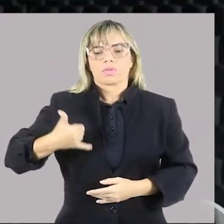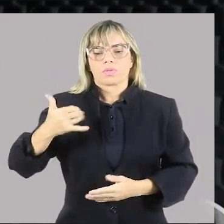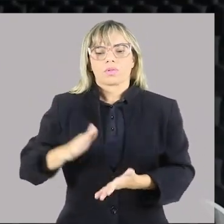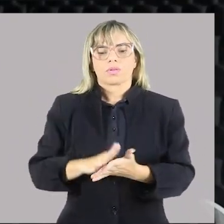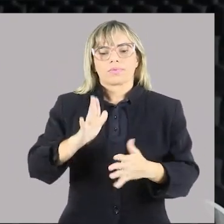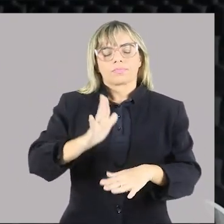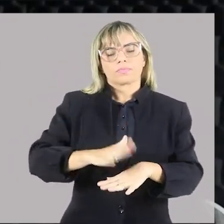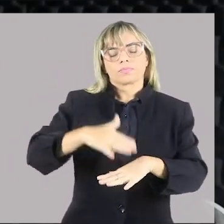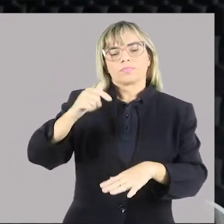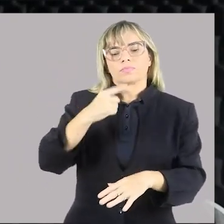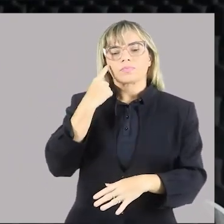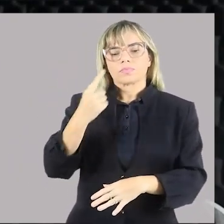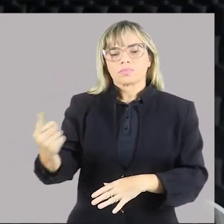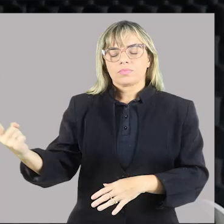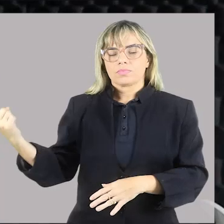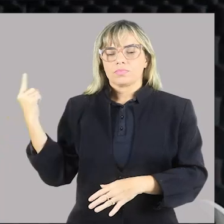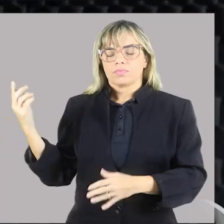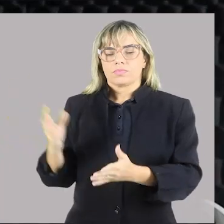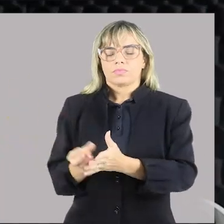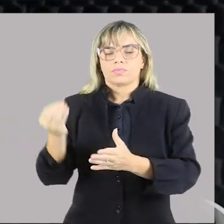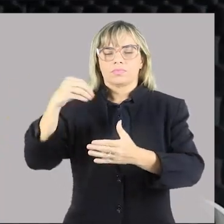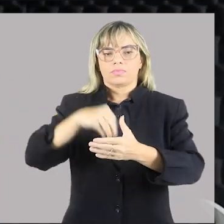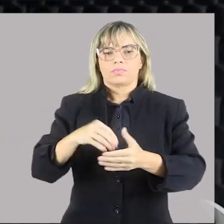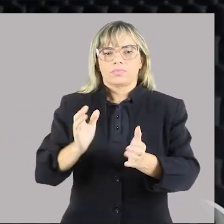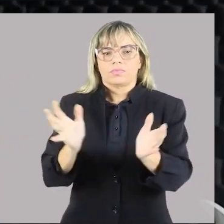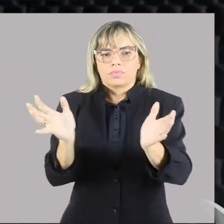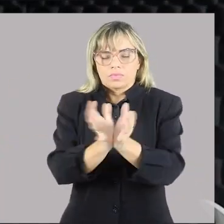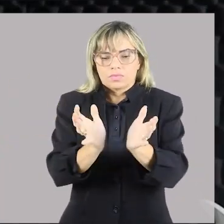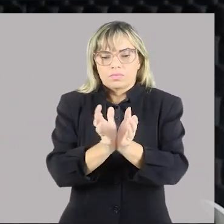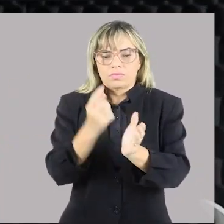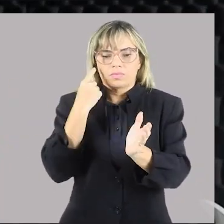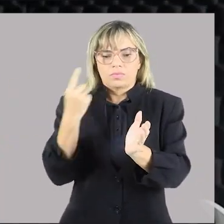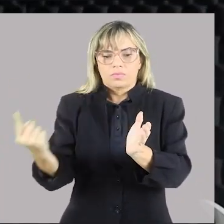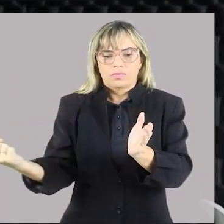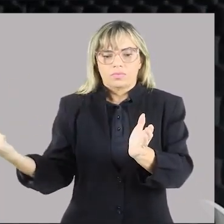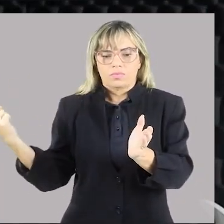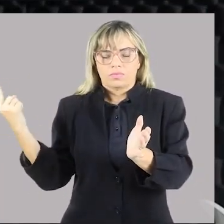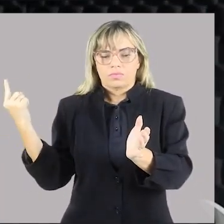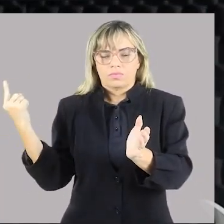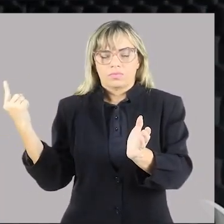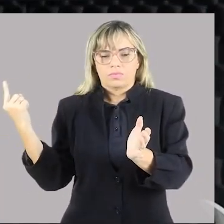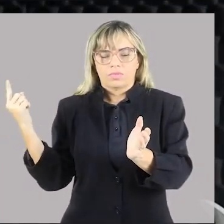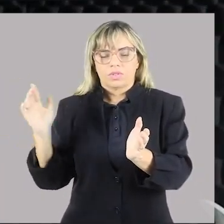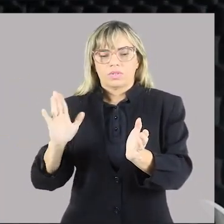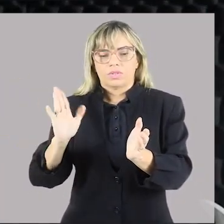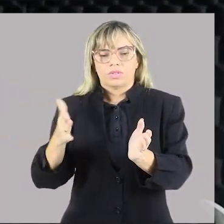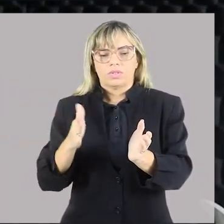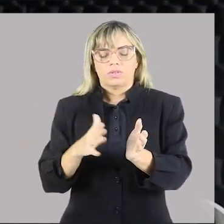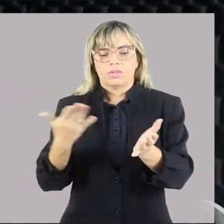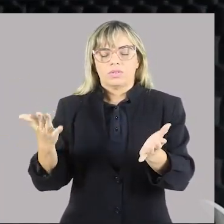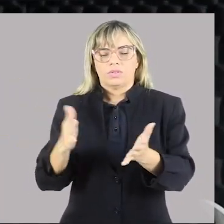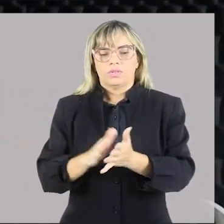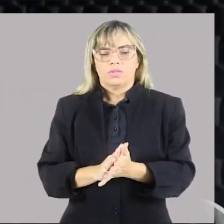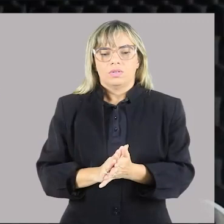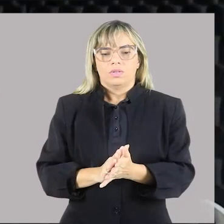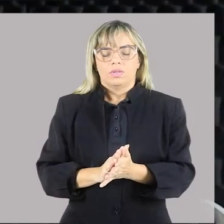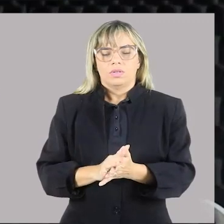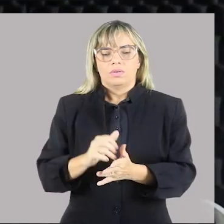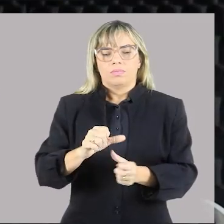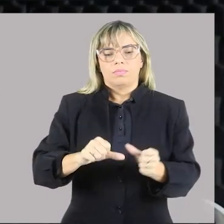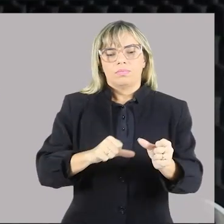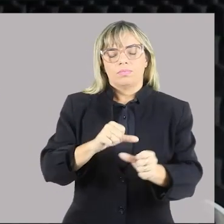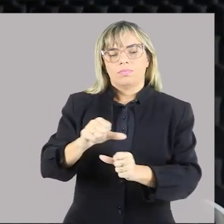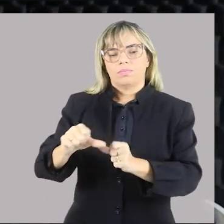mais se encontra inserida aqui no Desalentados é quem já está em transição,